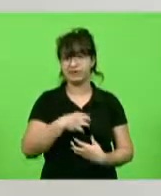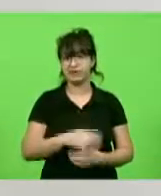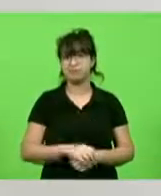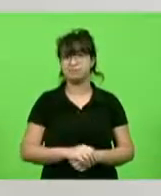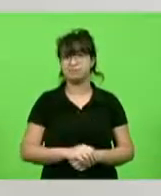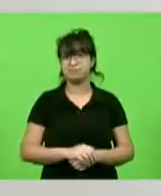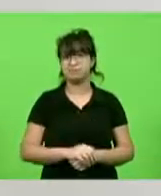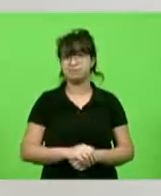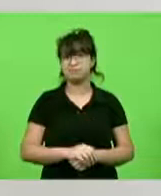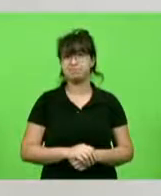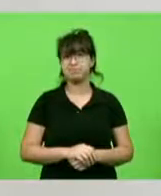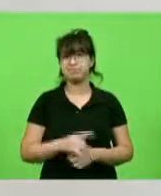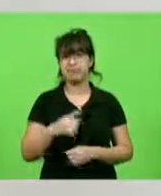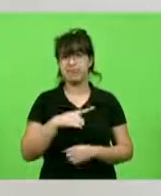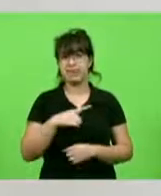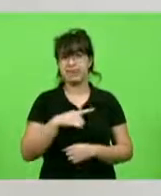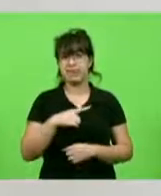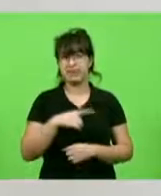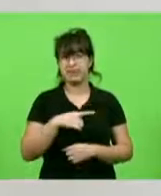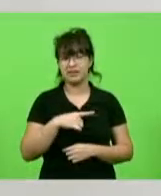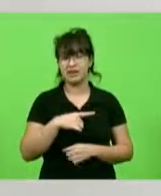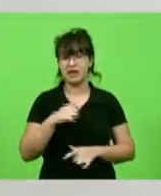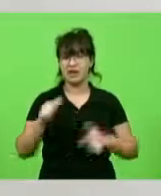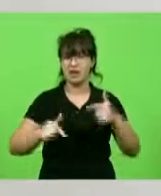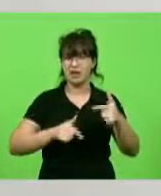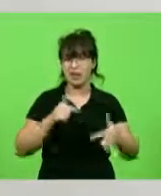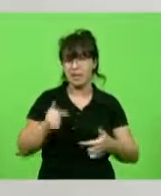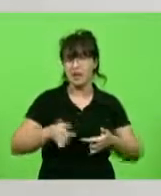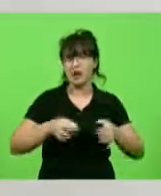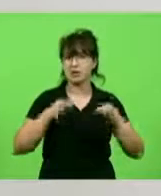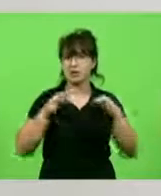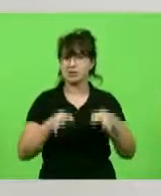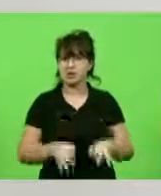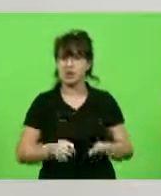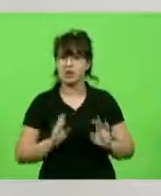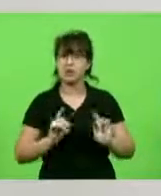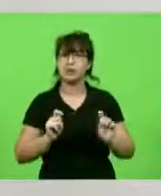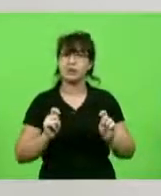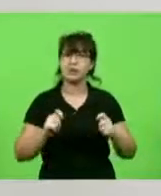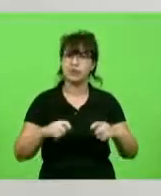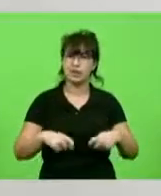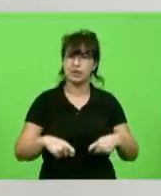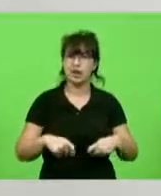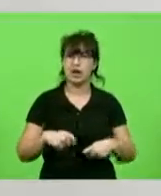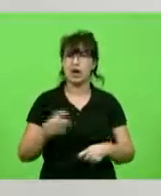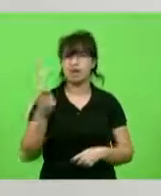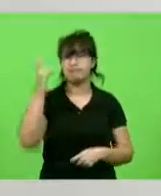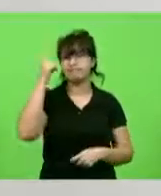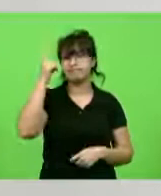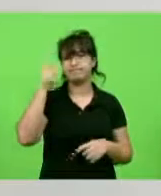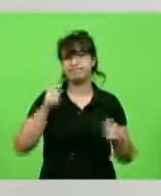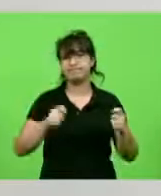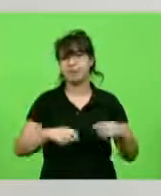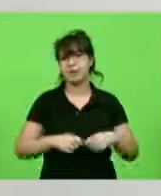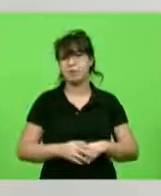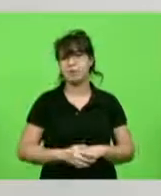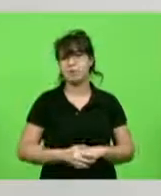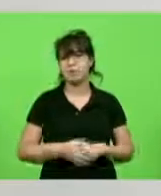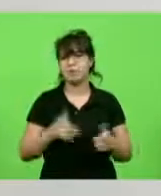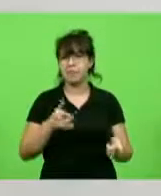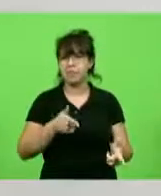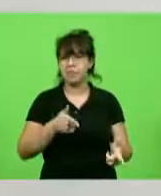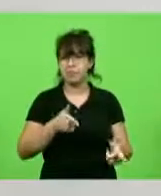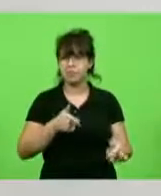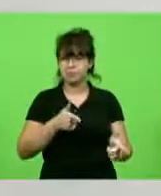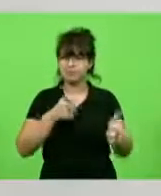porque existem formas de se trabalhar aquilo que aconteceu lá na Bahia, existiam formas muito mais inteligentes de ser trabalhado. Um tiro de comprometimento ali,